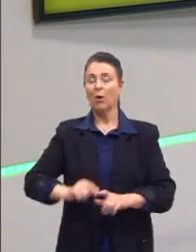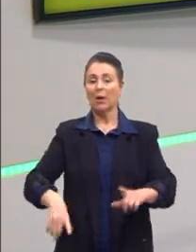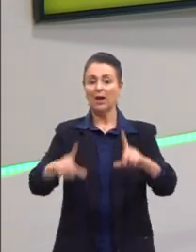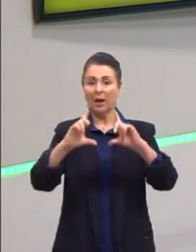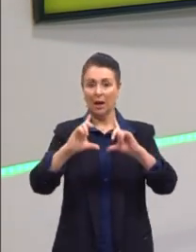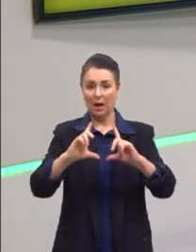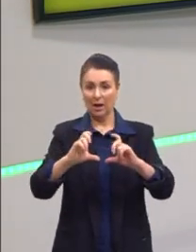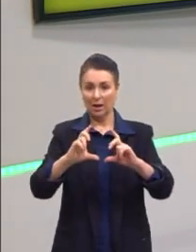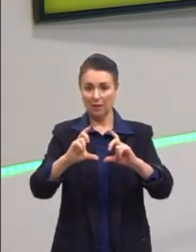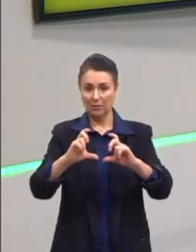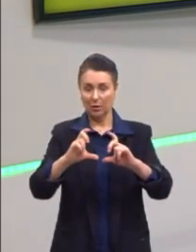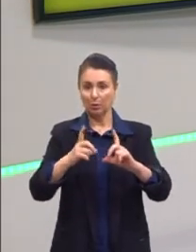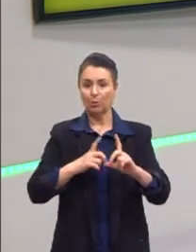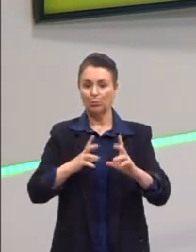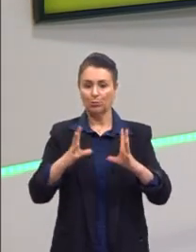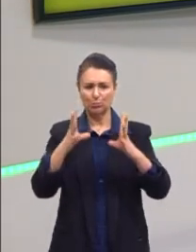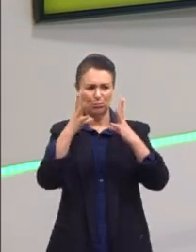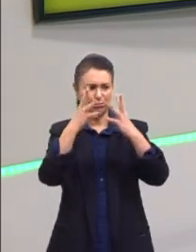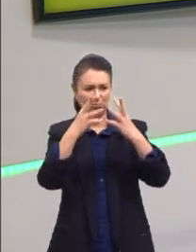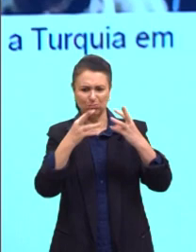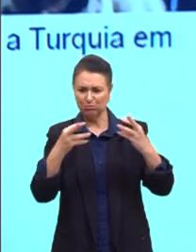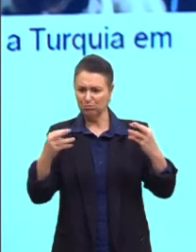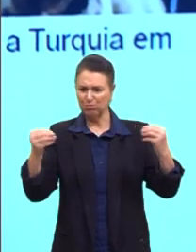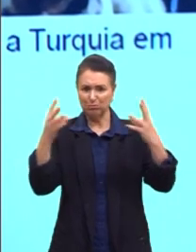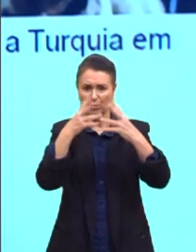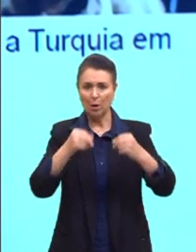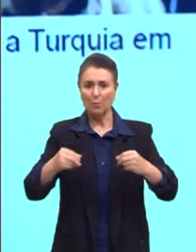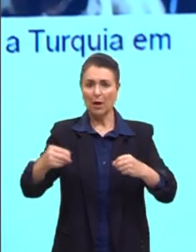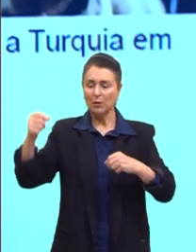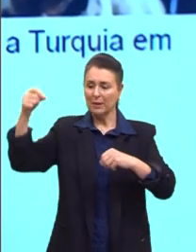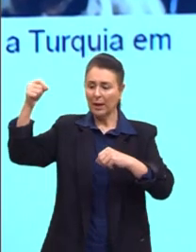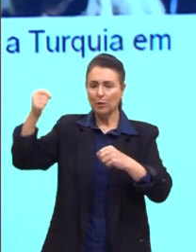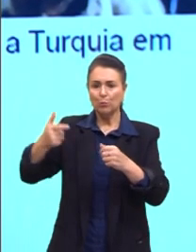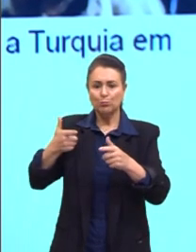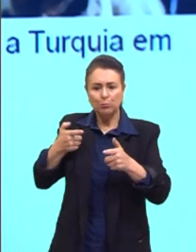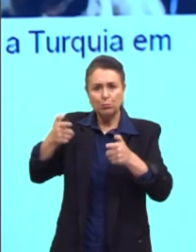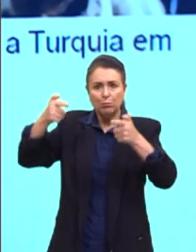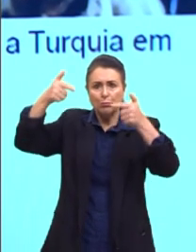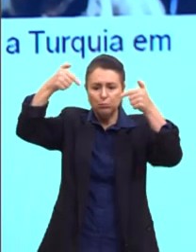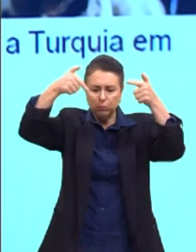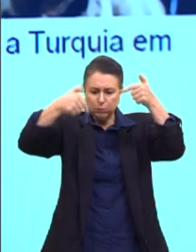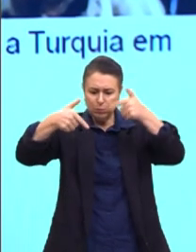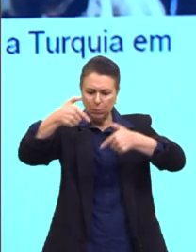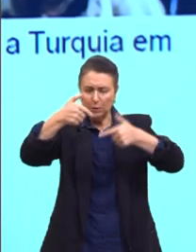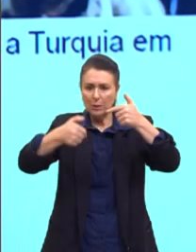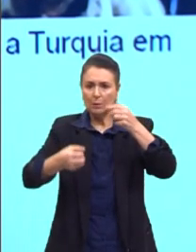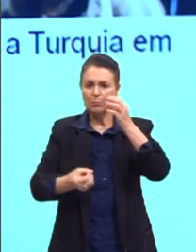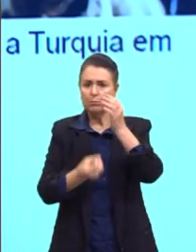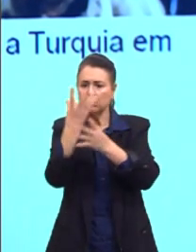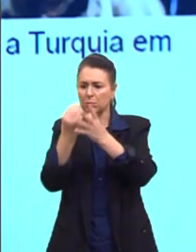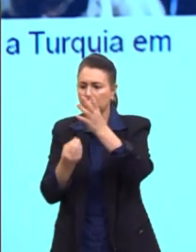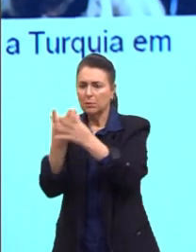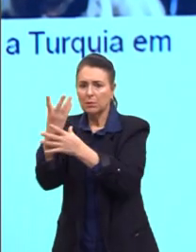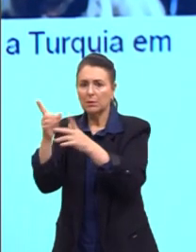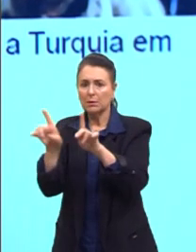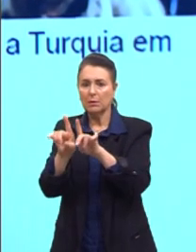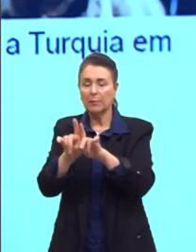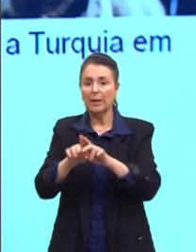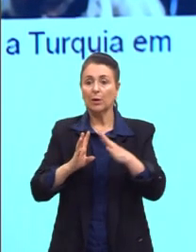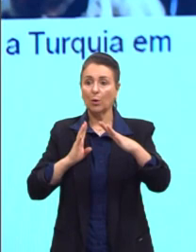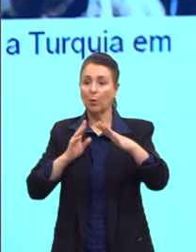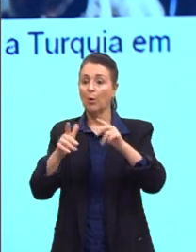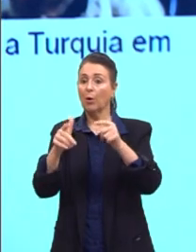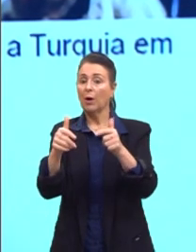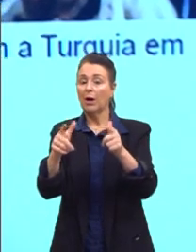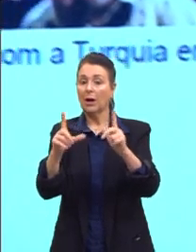destruição, por conta desses bombardeios que sofreram, entre outras coisas. E a foto, de novo, dos refugiados